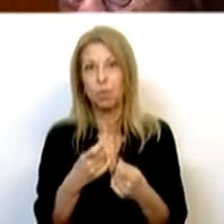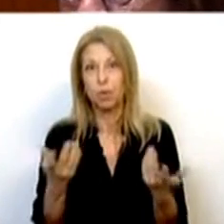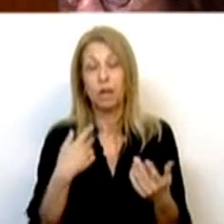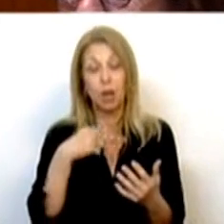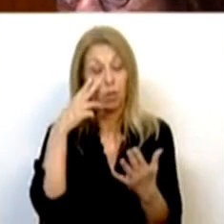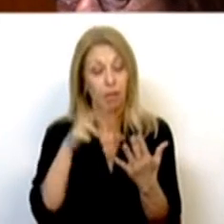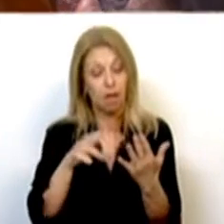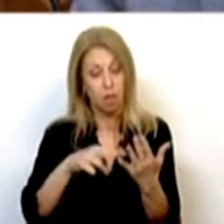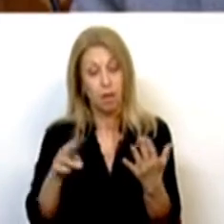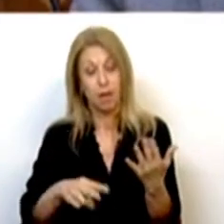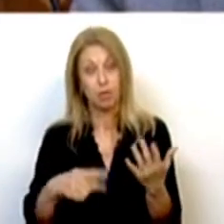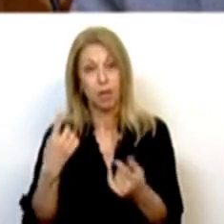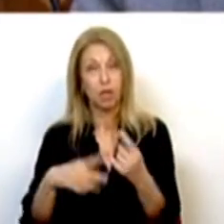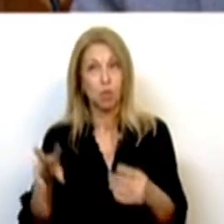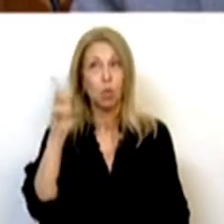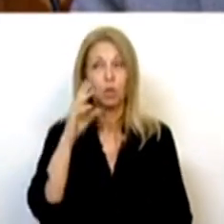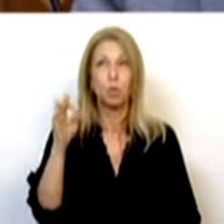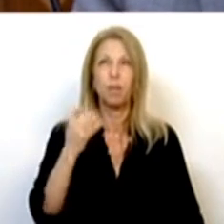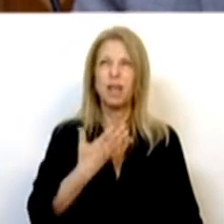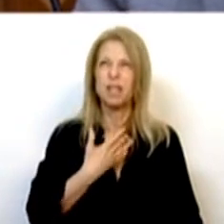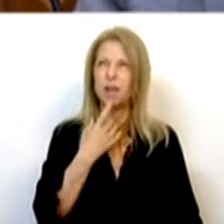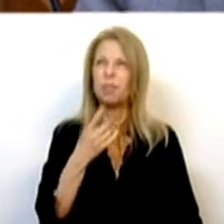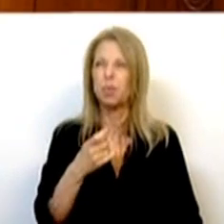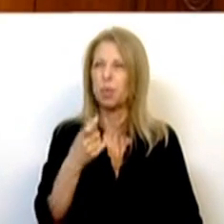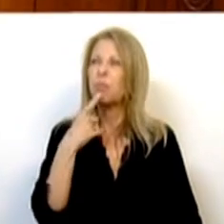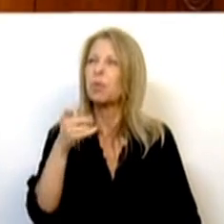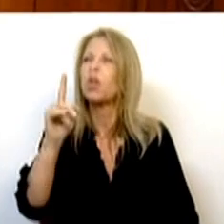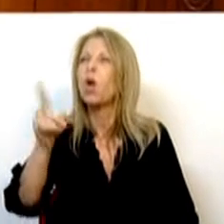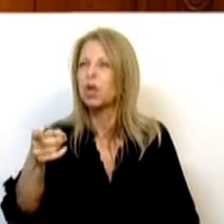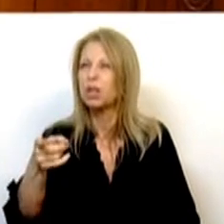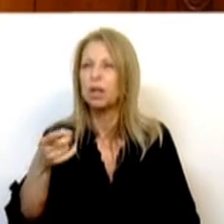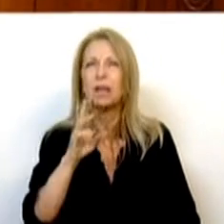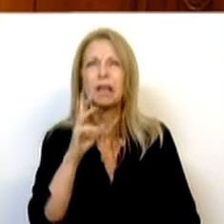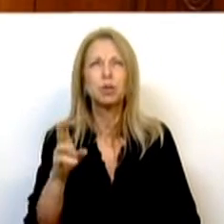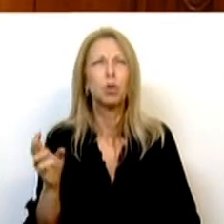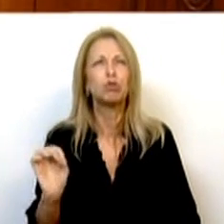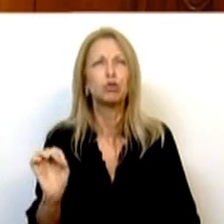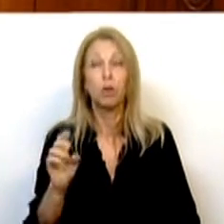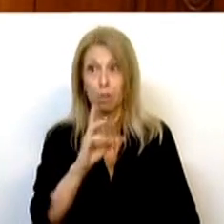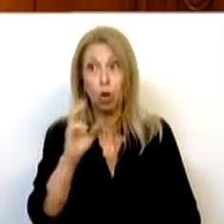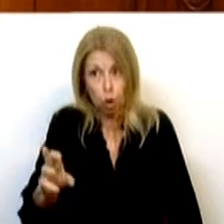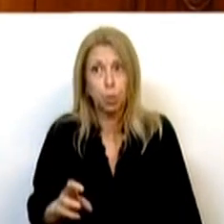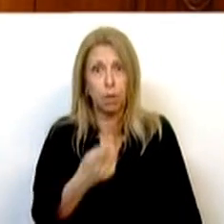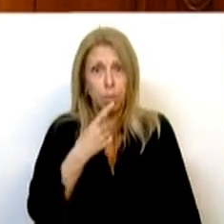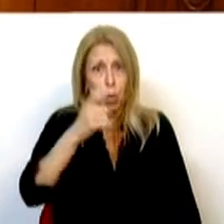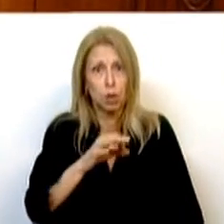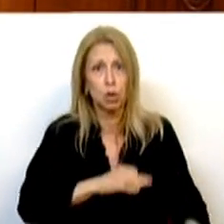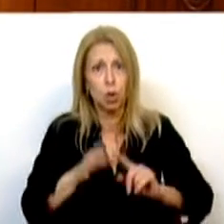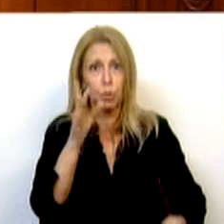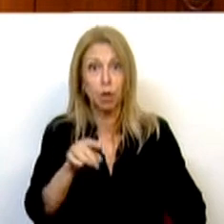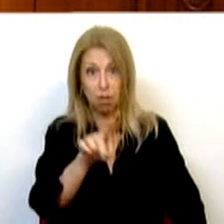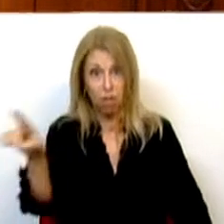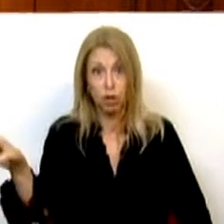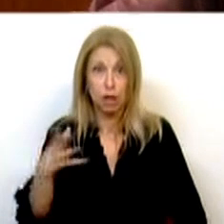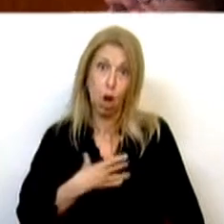aqui a olhar porque a certa altura eu até ouço o PSD e pergunto qual foi a pergunta do PSD que eu não respondi. respondi às vossas perguntas, Srs. Deputados. Vocês não gostaram? Vocês não gostaram? Foi